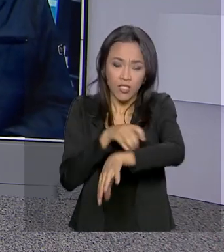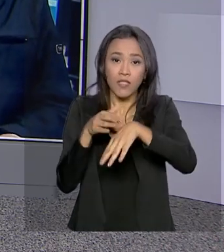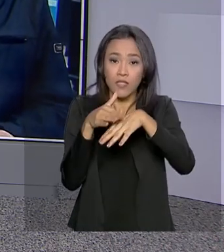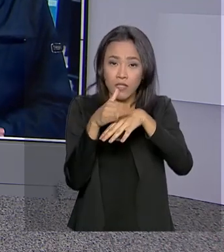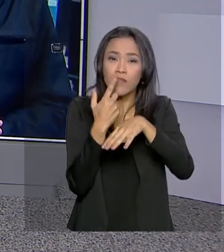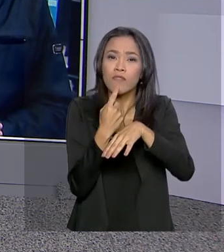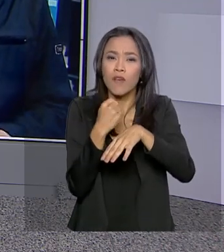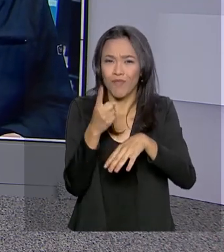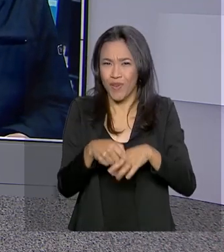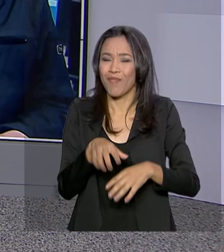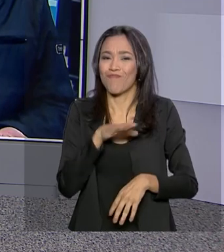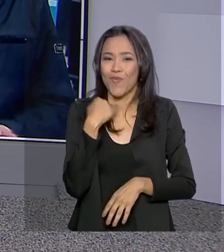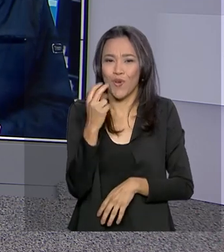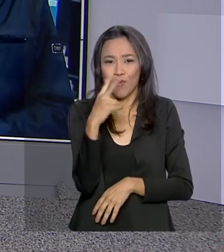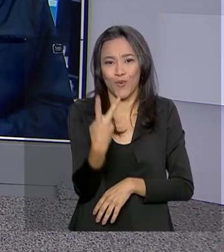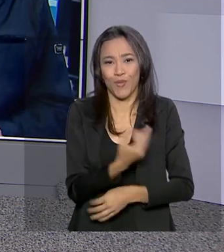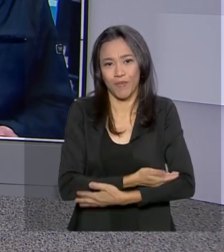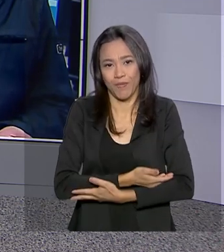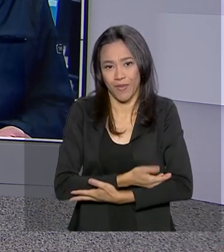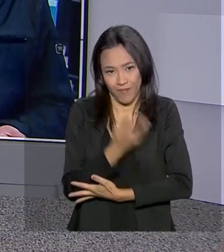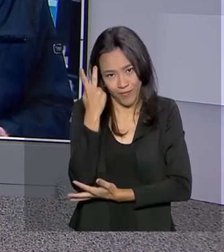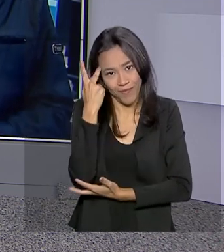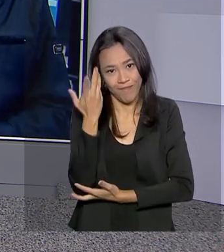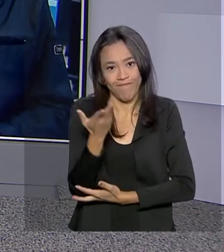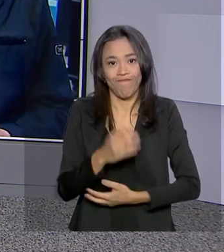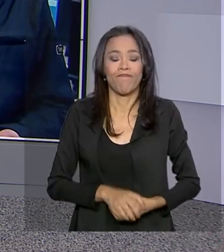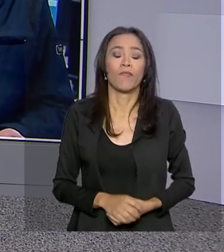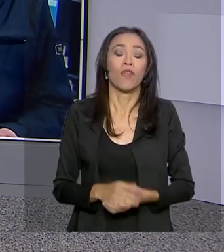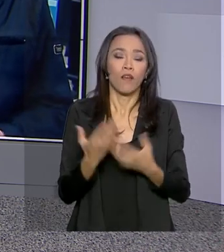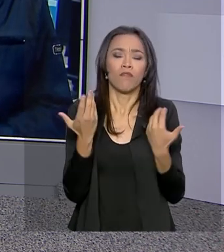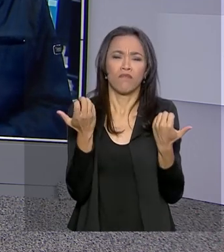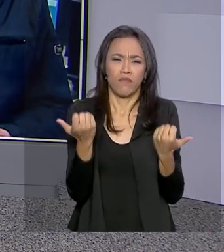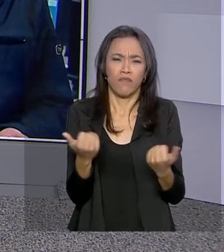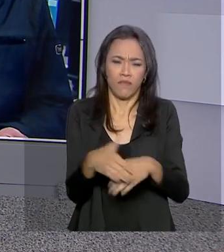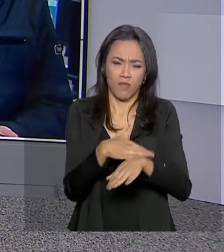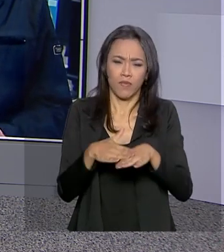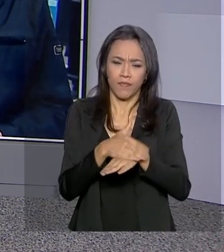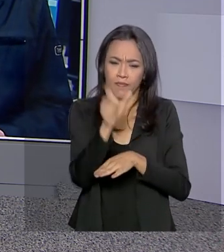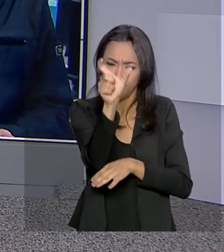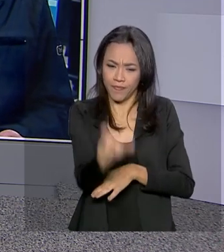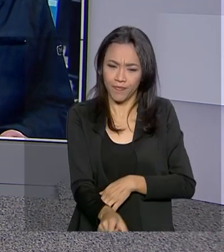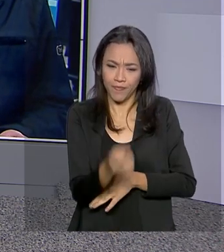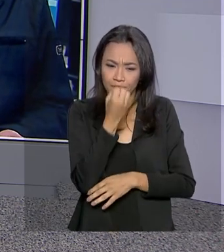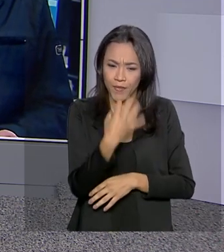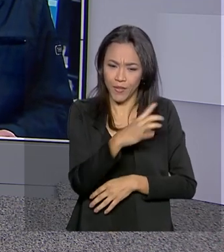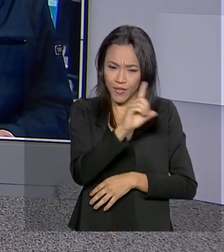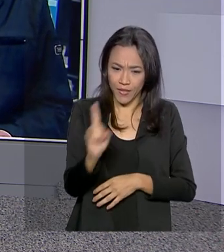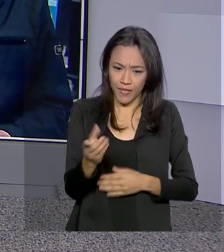depois da morte de 2 bebês. Vamos então falar com o Ricardo Ferraz. Oi, Ricardo. Bom dia para você.